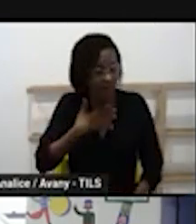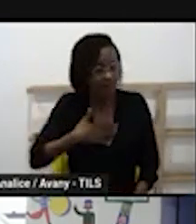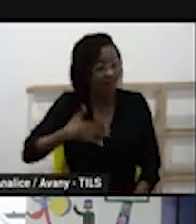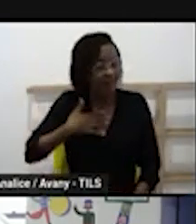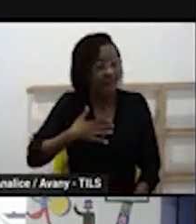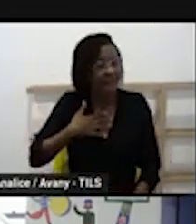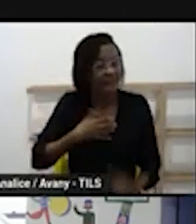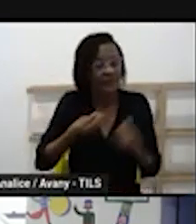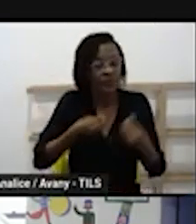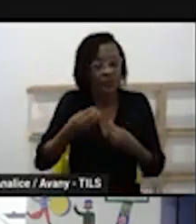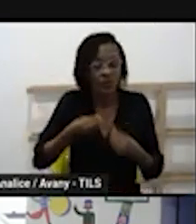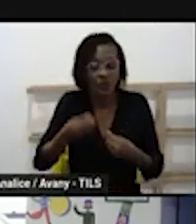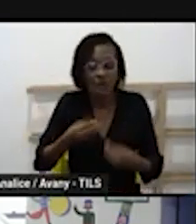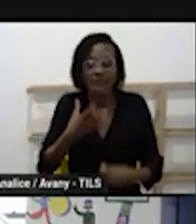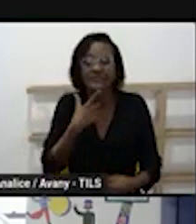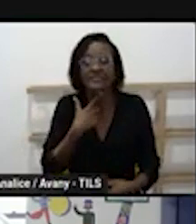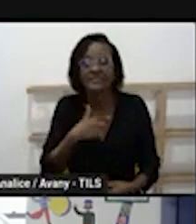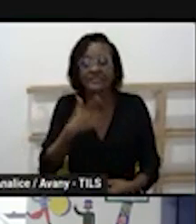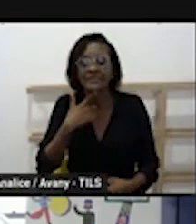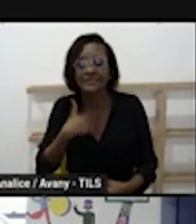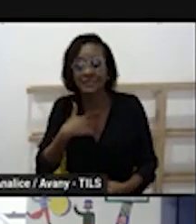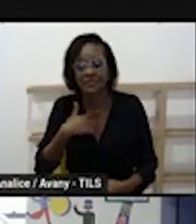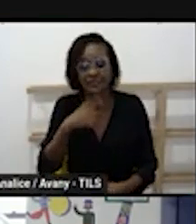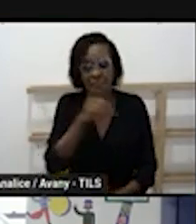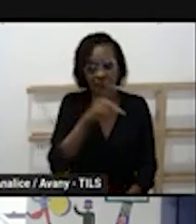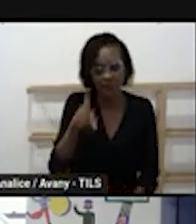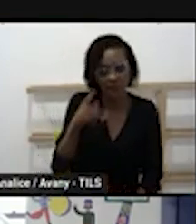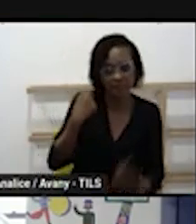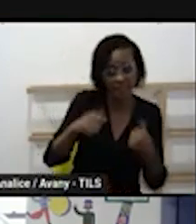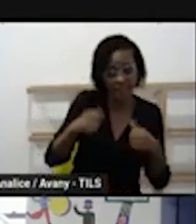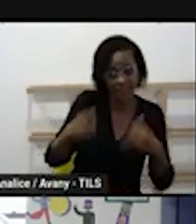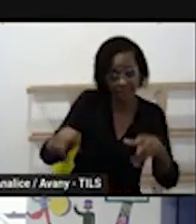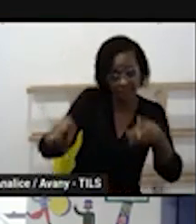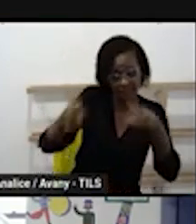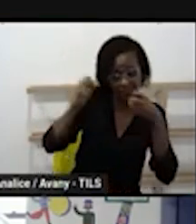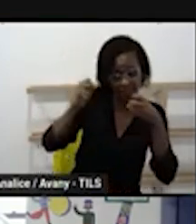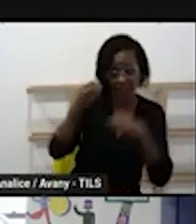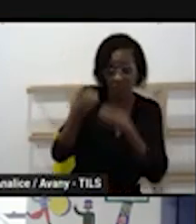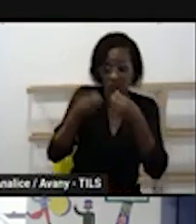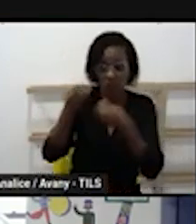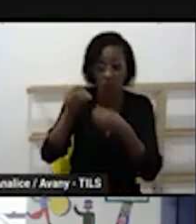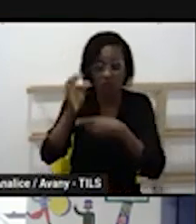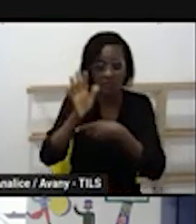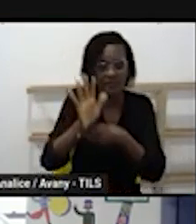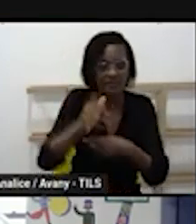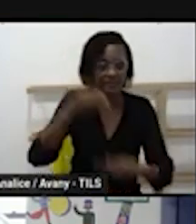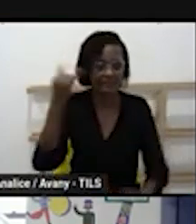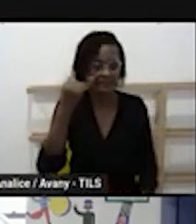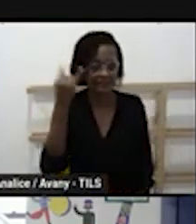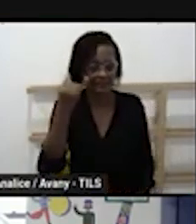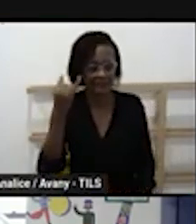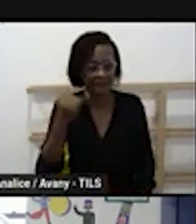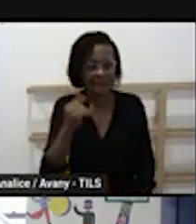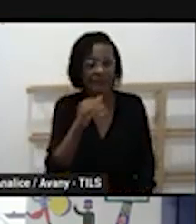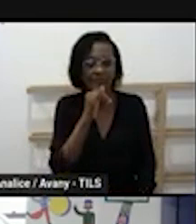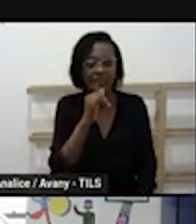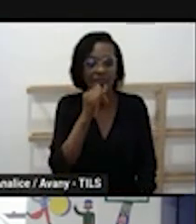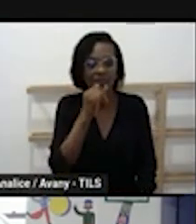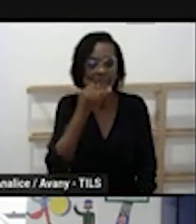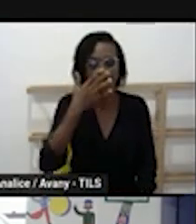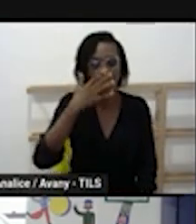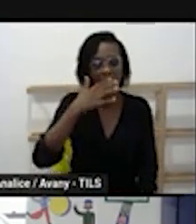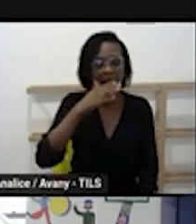turma às vezes o projeto sempre do grupo 5 por exemplo é um projeto envolvendo animais marinhos